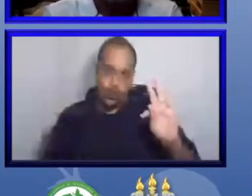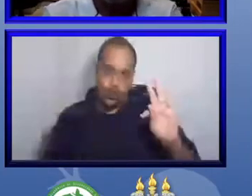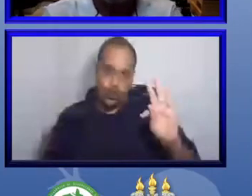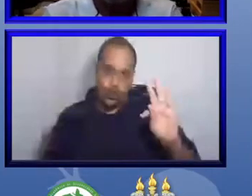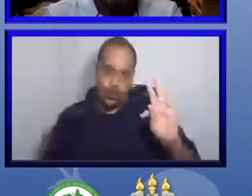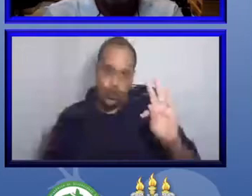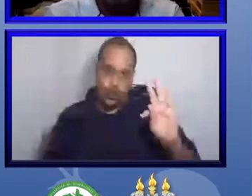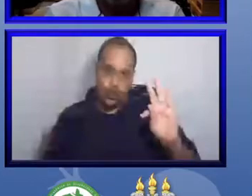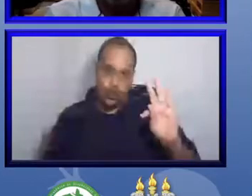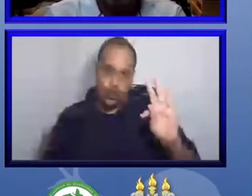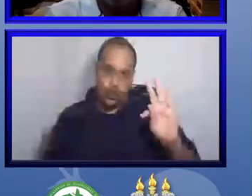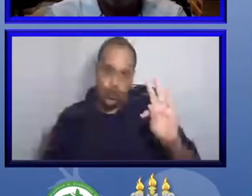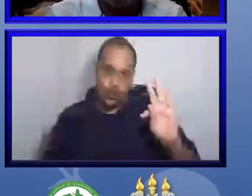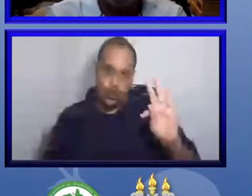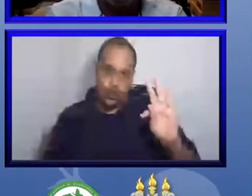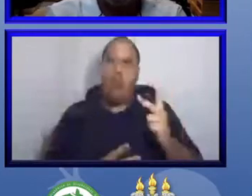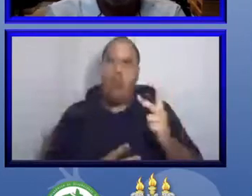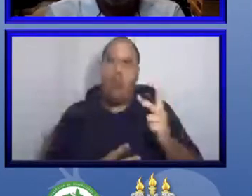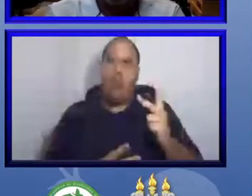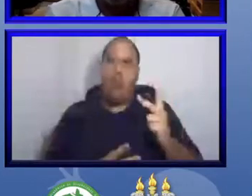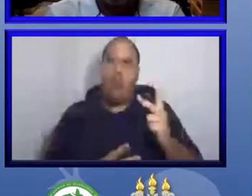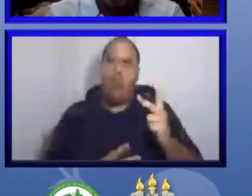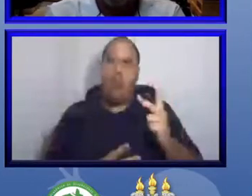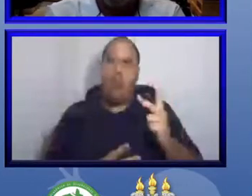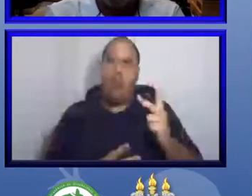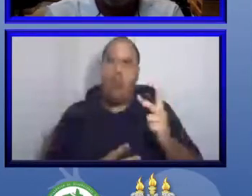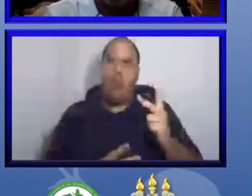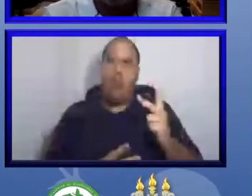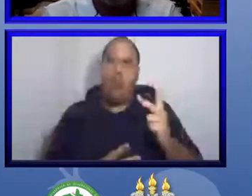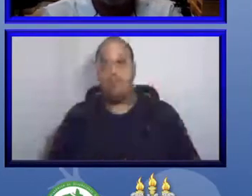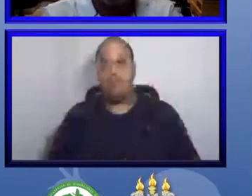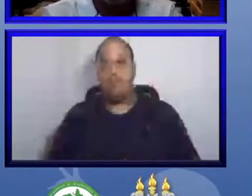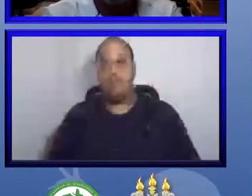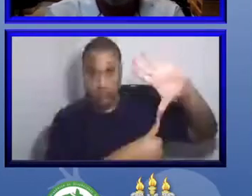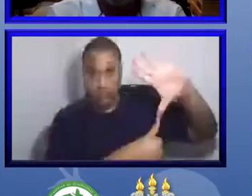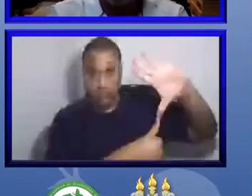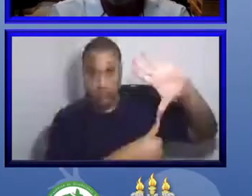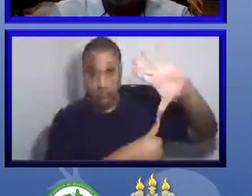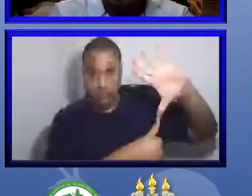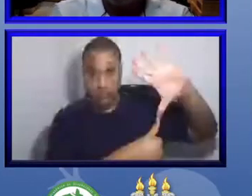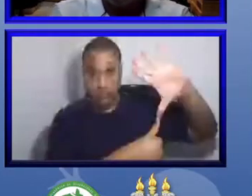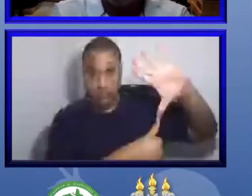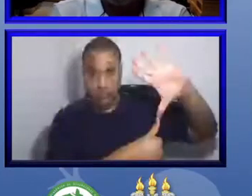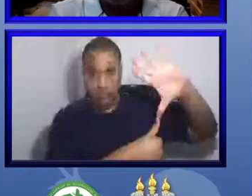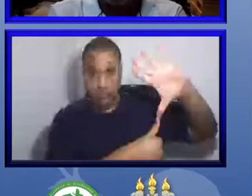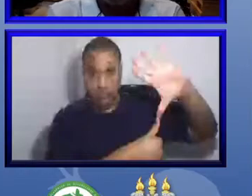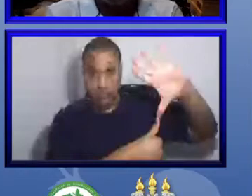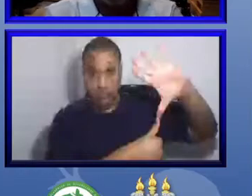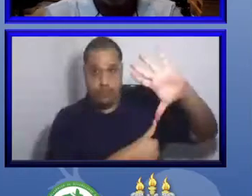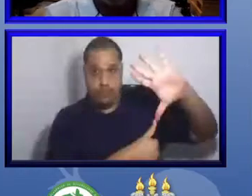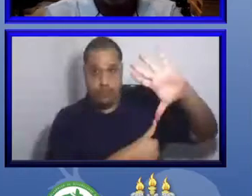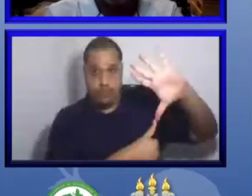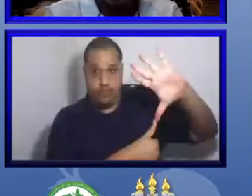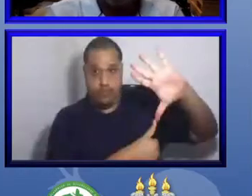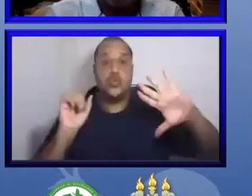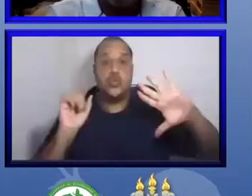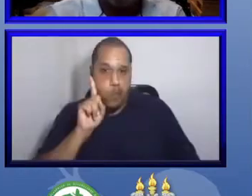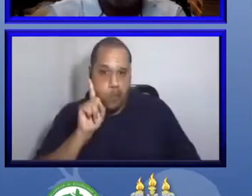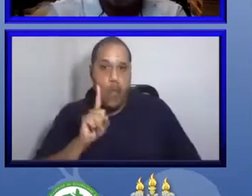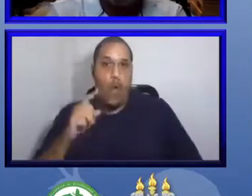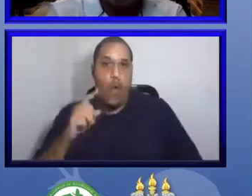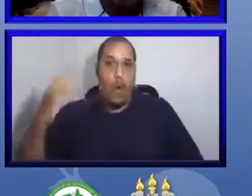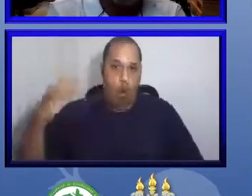do pessoal foi para Washington, na Smithsonian, e depois